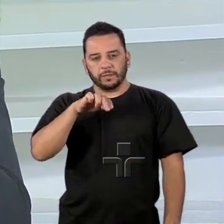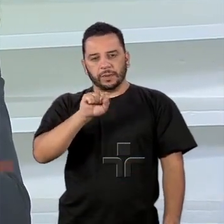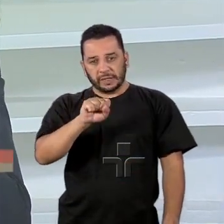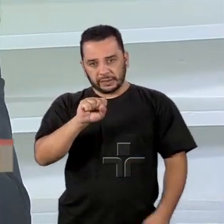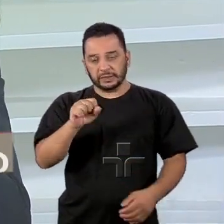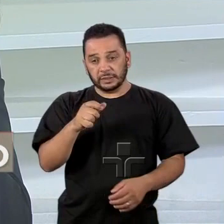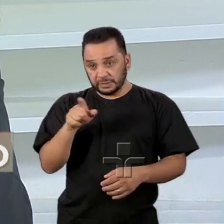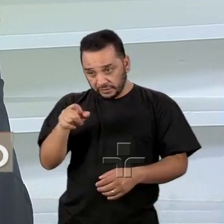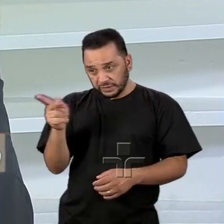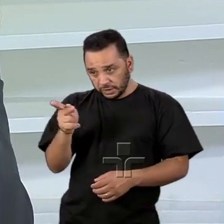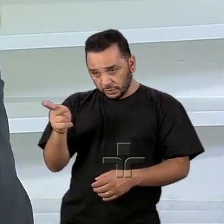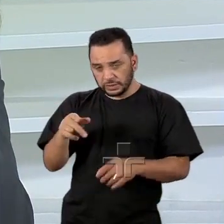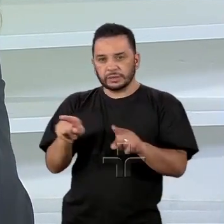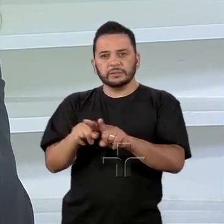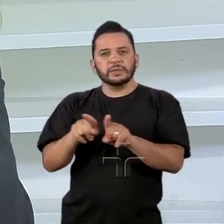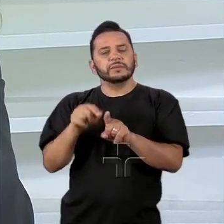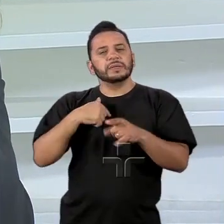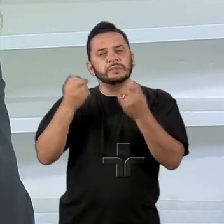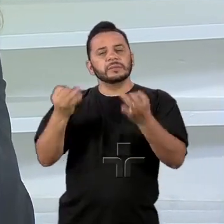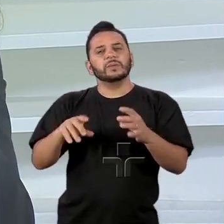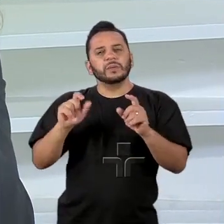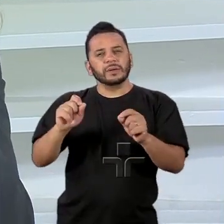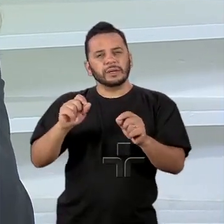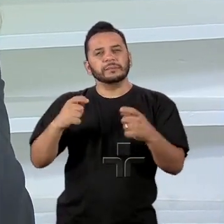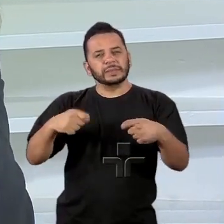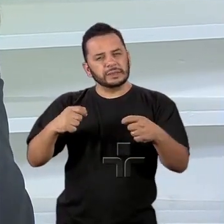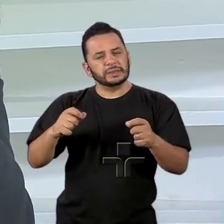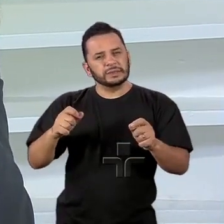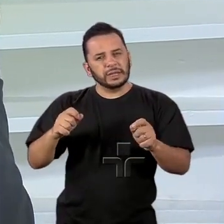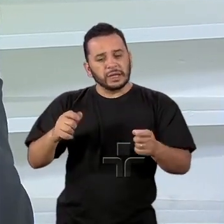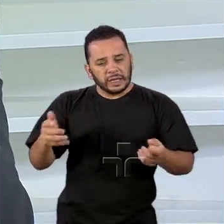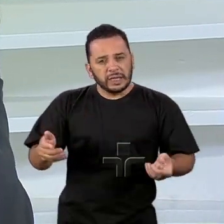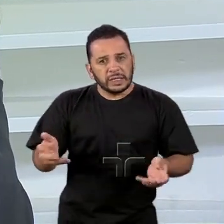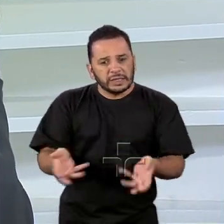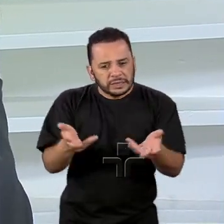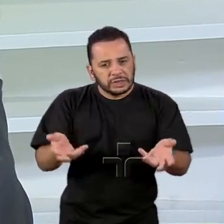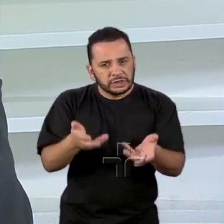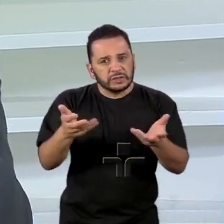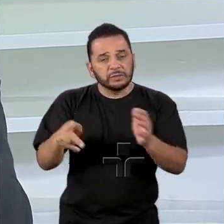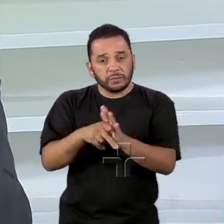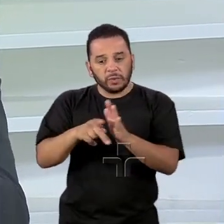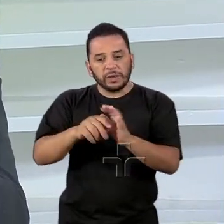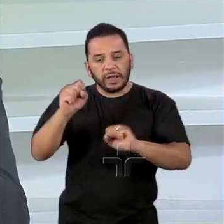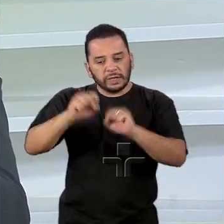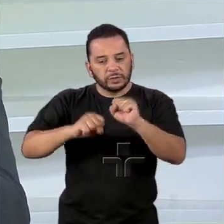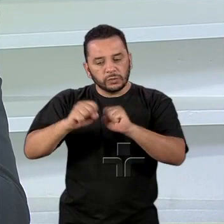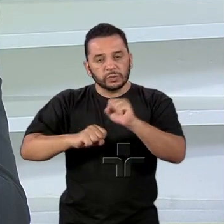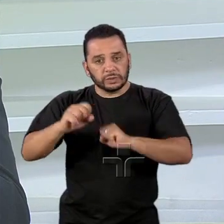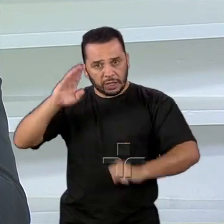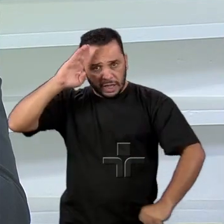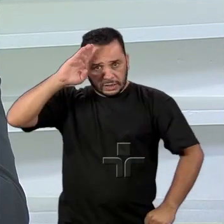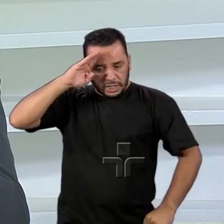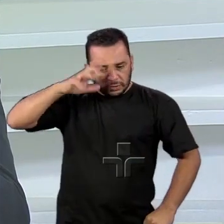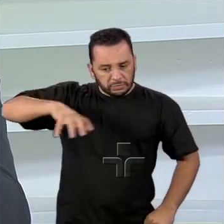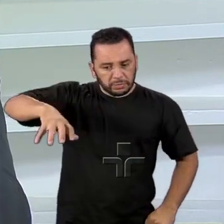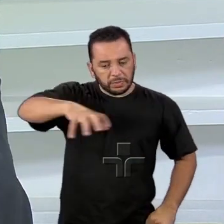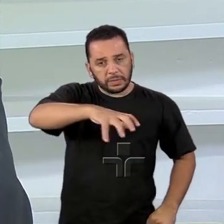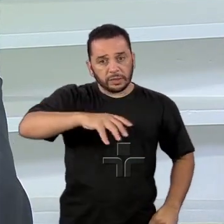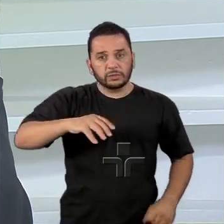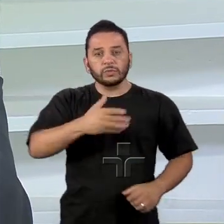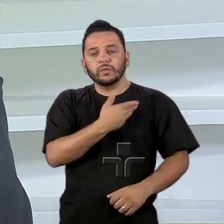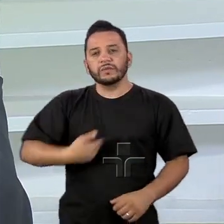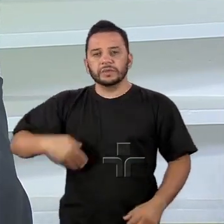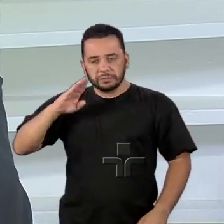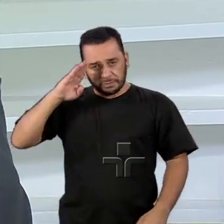Você citou uma coisa de que a gente poderia esperar um incentivo à indústria nacional de defesa num governo do Jair Bolsonaro.